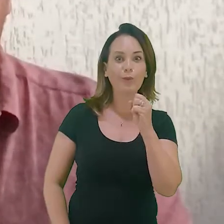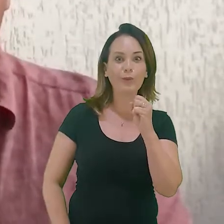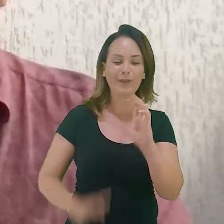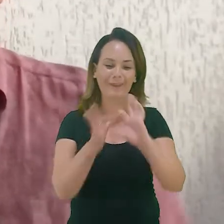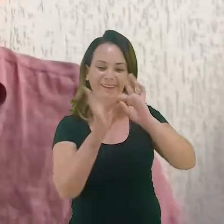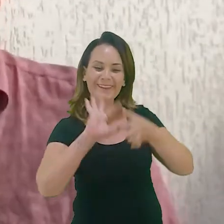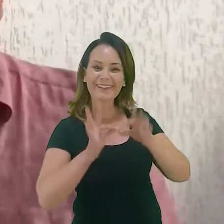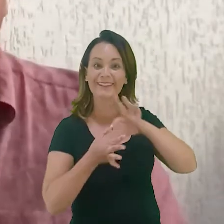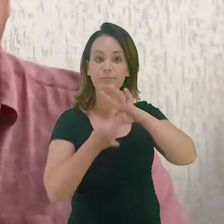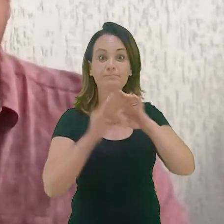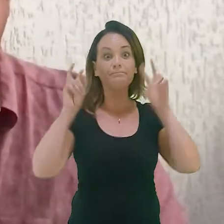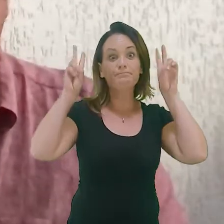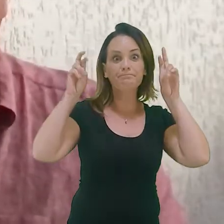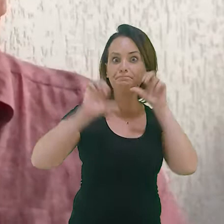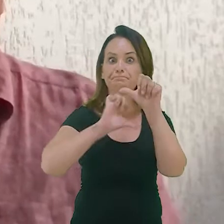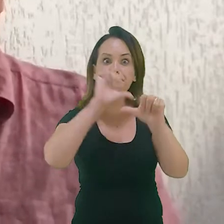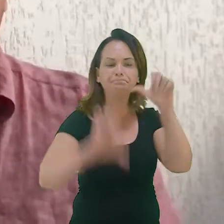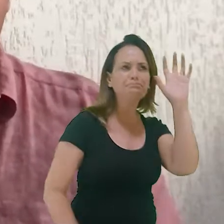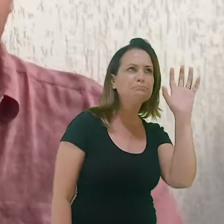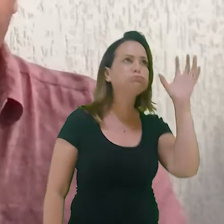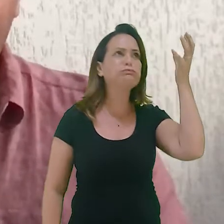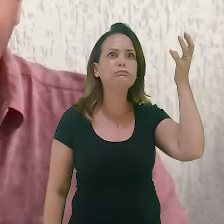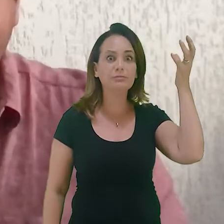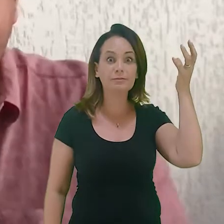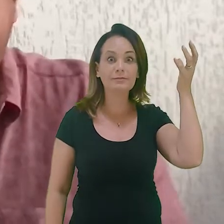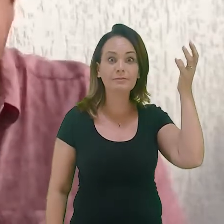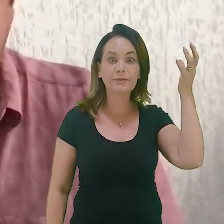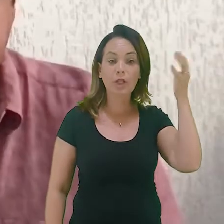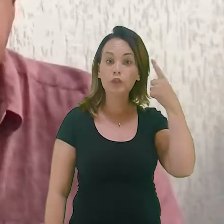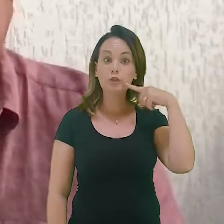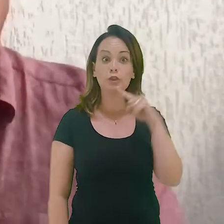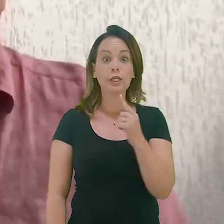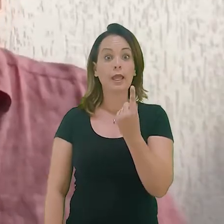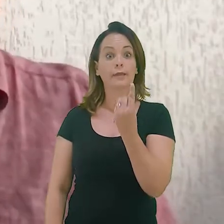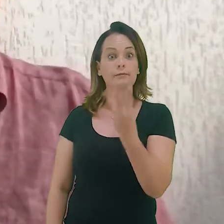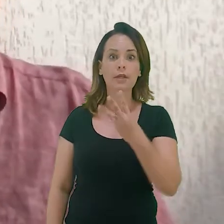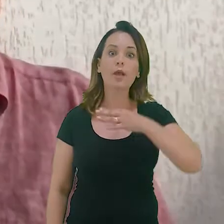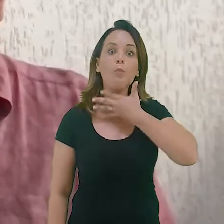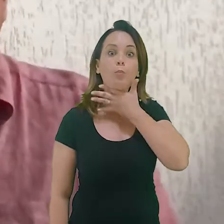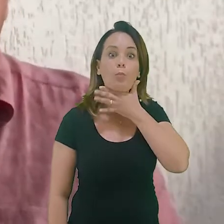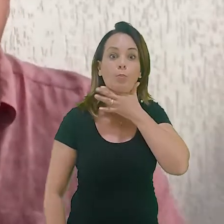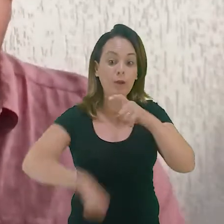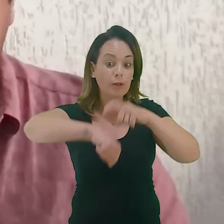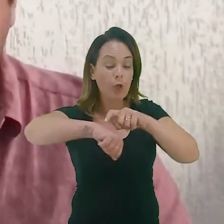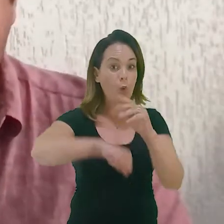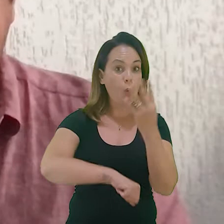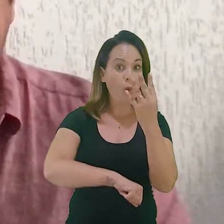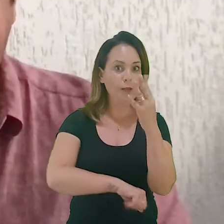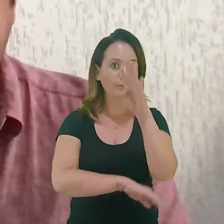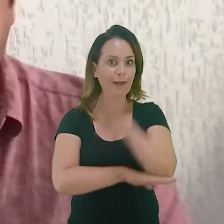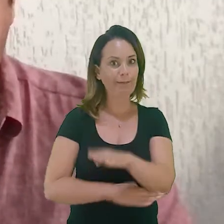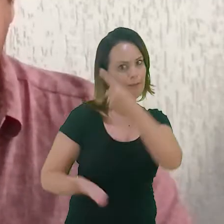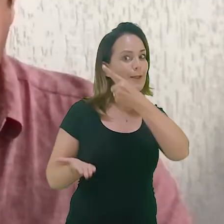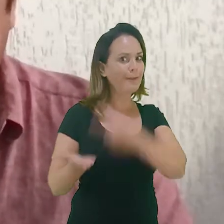e Cultura. Vamos brincar! O tema será Mudanças Climáticas, no dia 13 de março, às